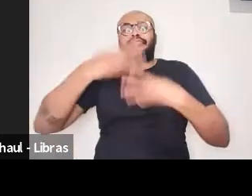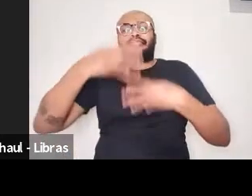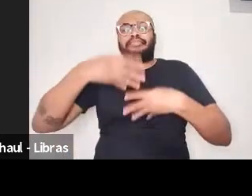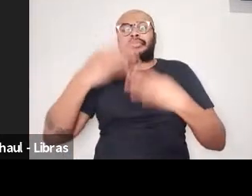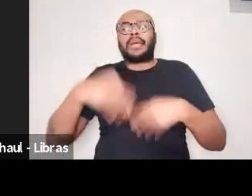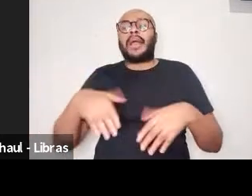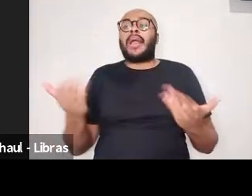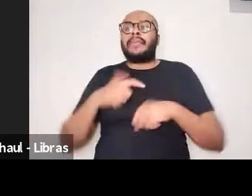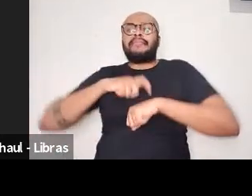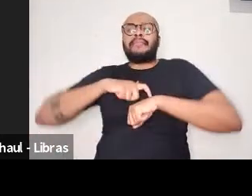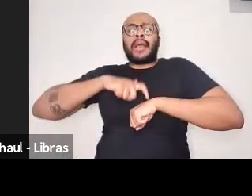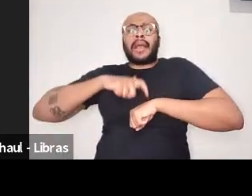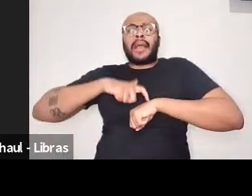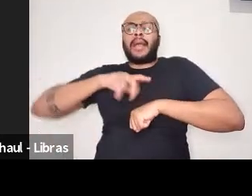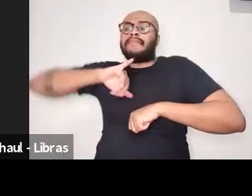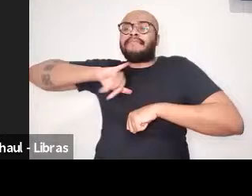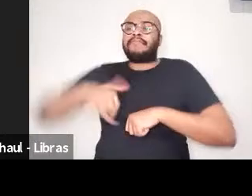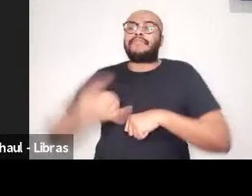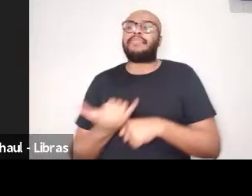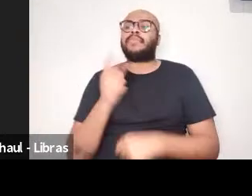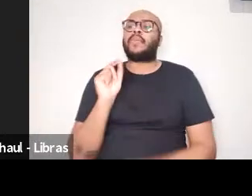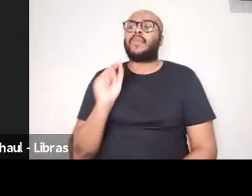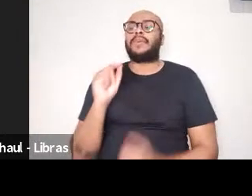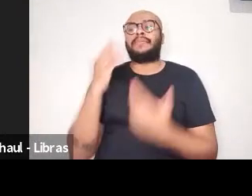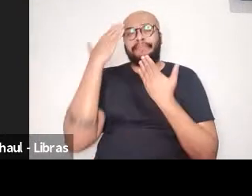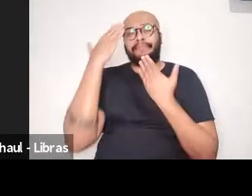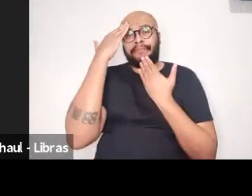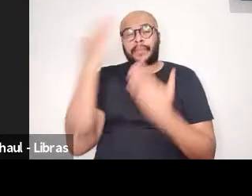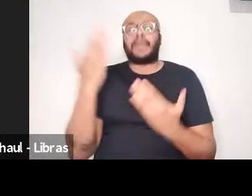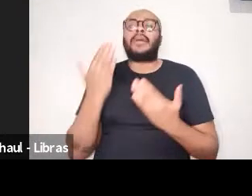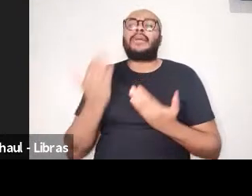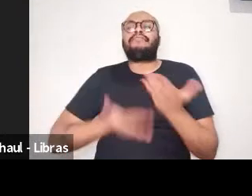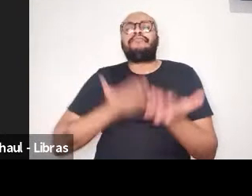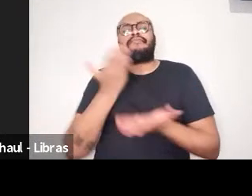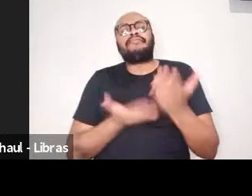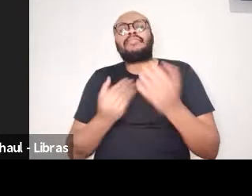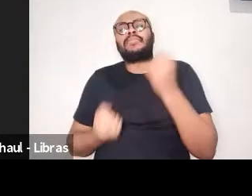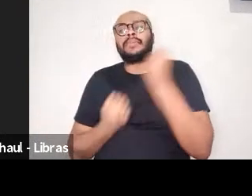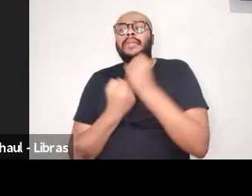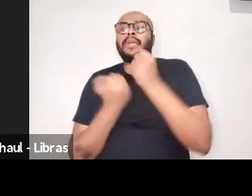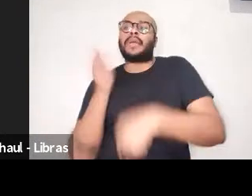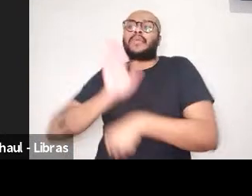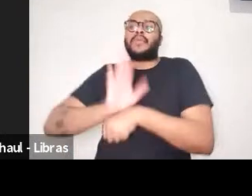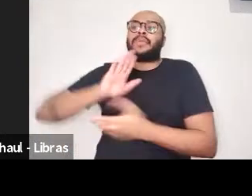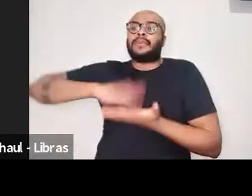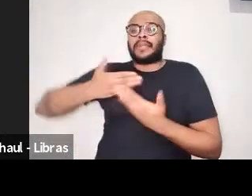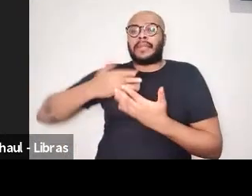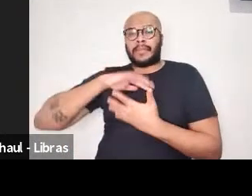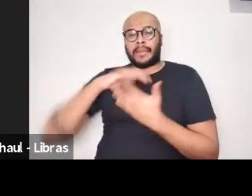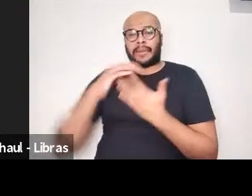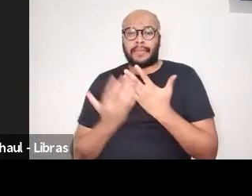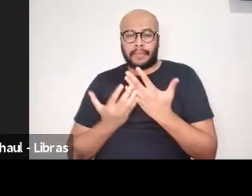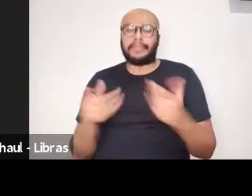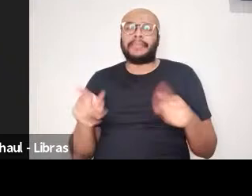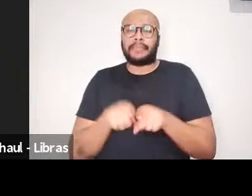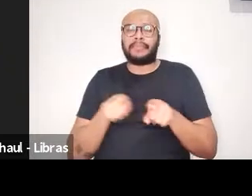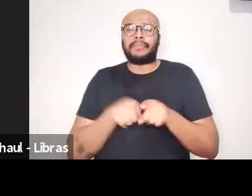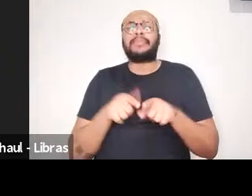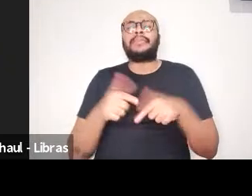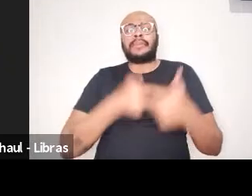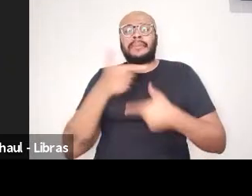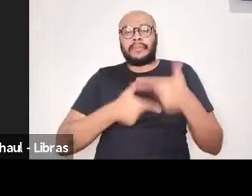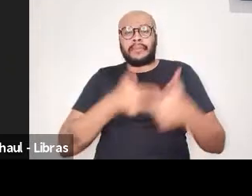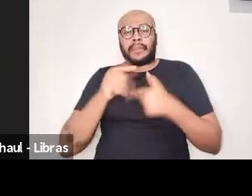momento, também anotar e agradecer a colaboração dos tradutores e intérpretes de libras, profissionais da